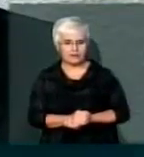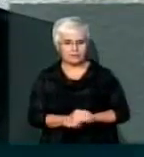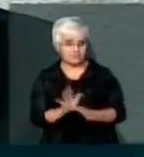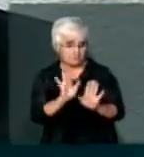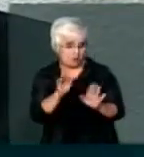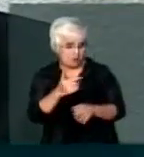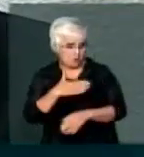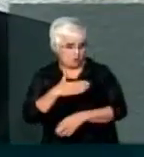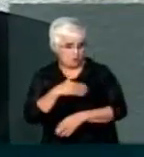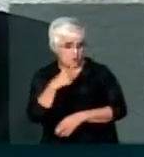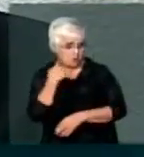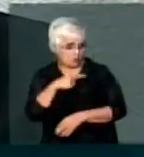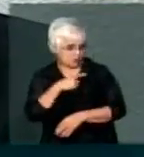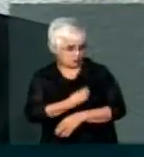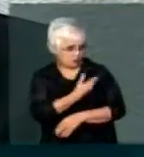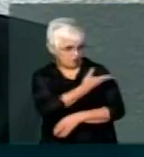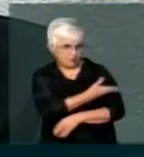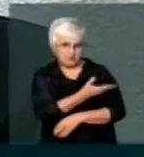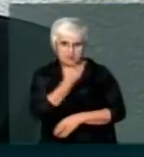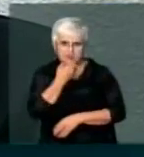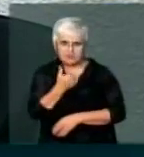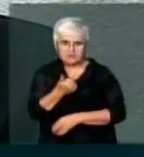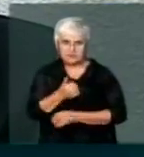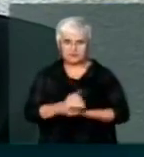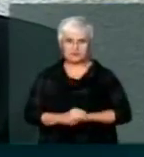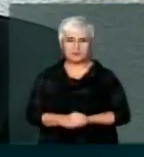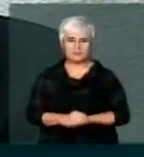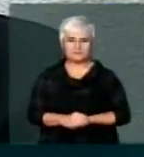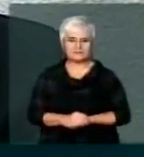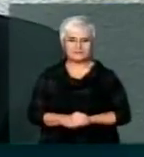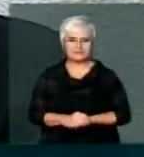Não, o meu advogado está aqui. Está bem. Aliás, eu...